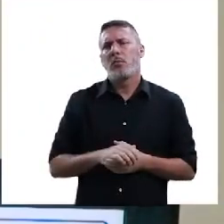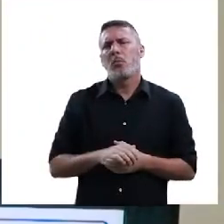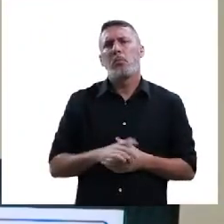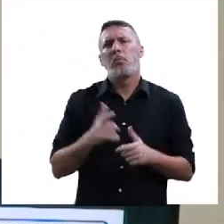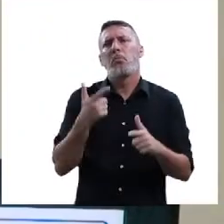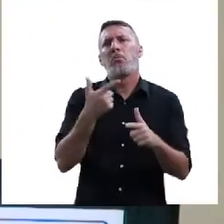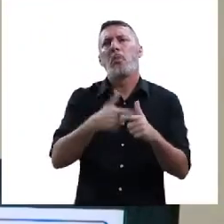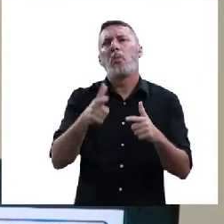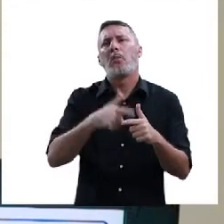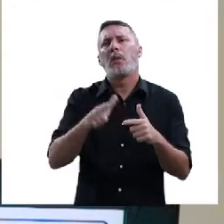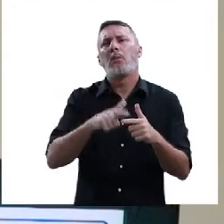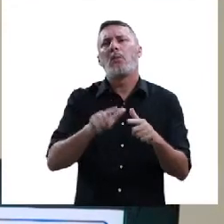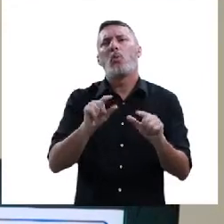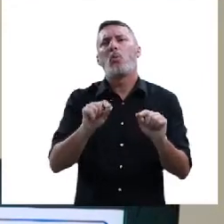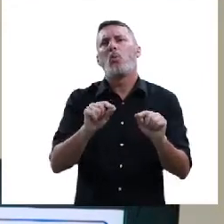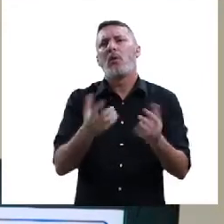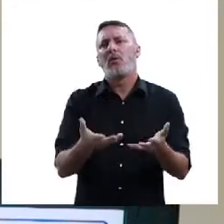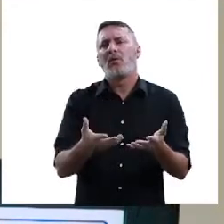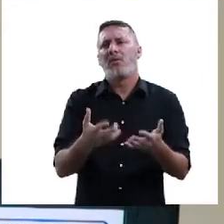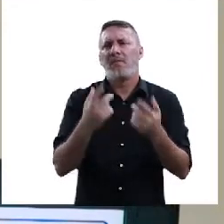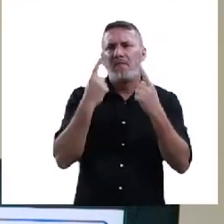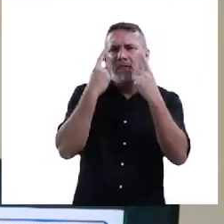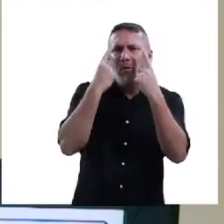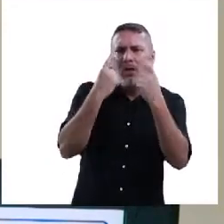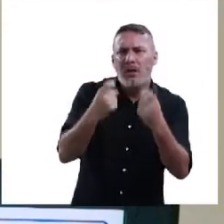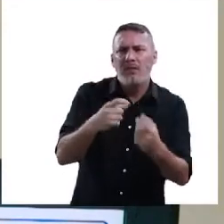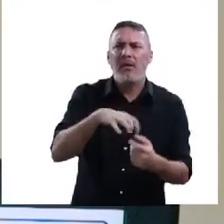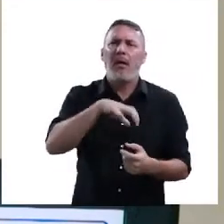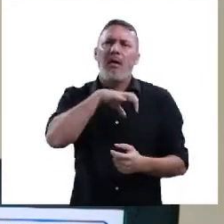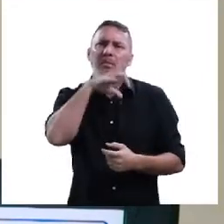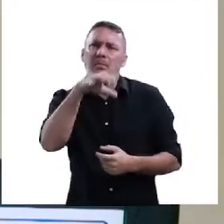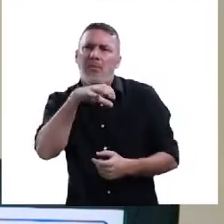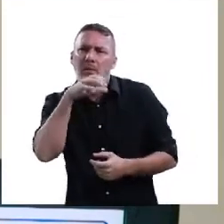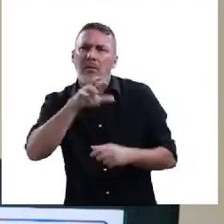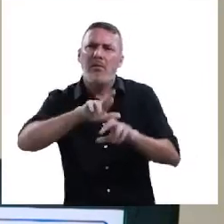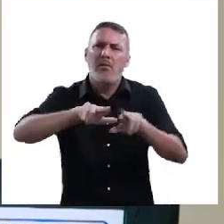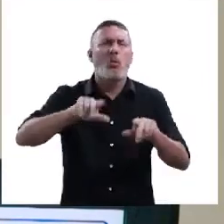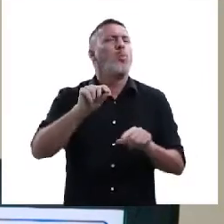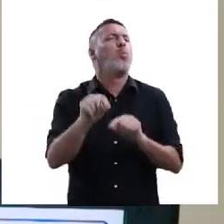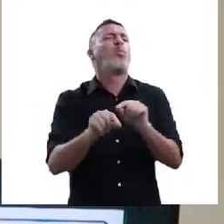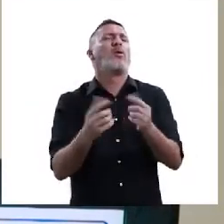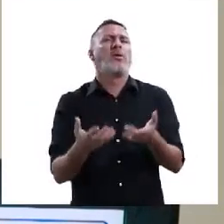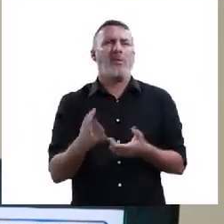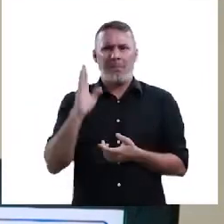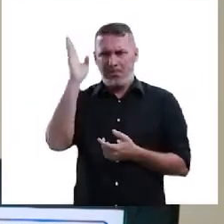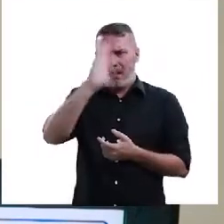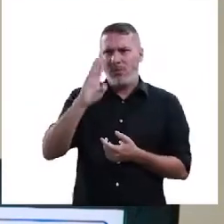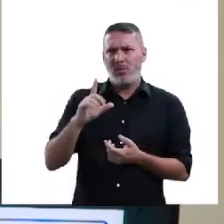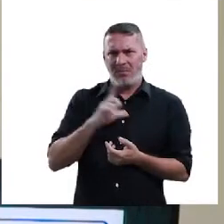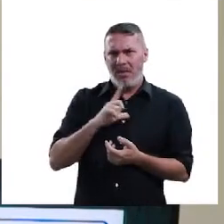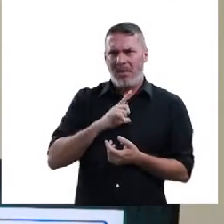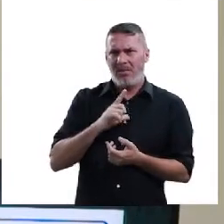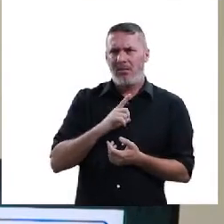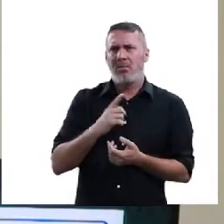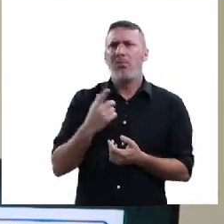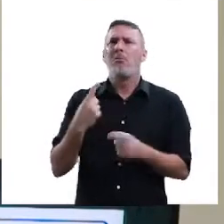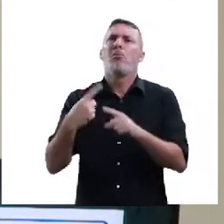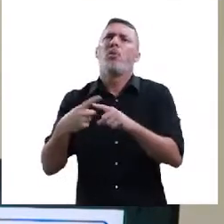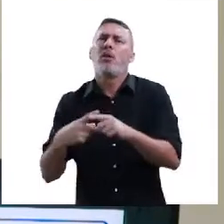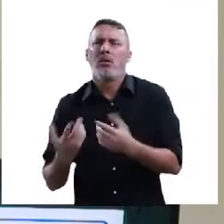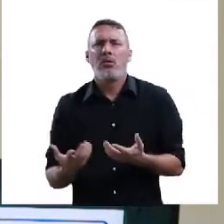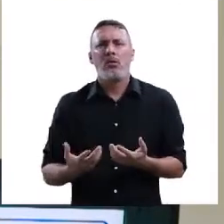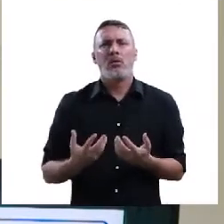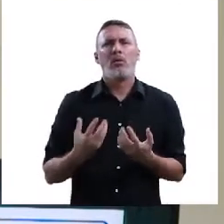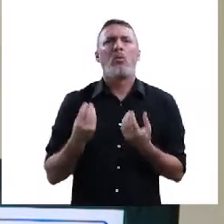Quem causa a problemática? O que seria essa violência contra os animais? O que ocorre? Por que ocorre ainda no nosso país? E